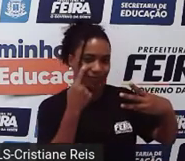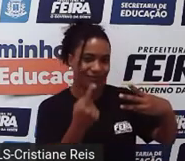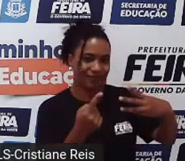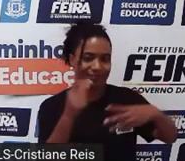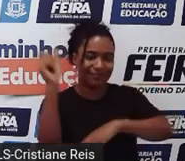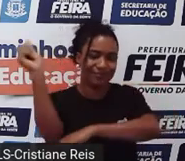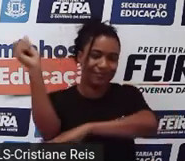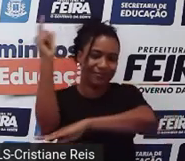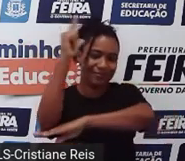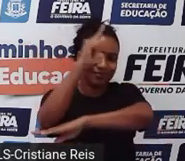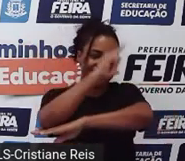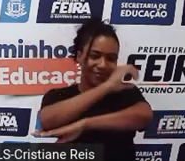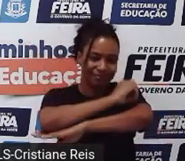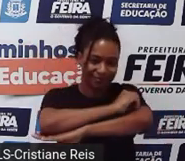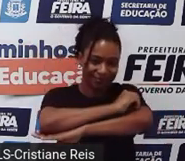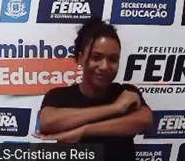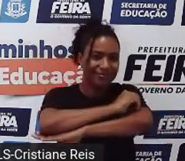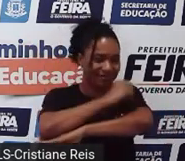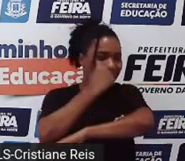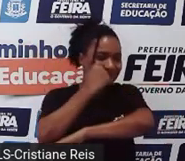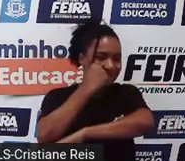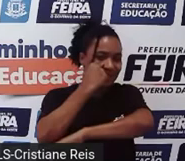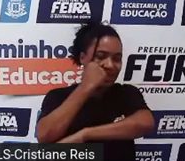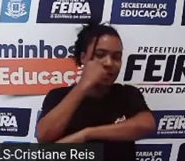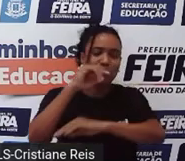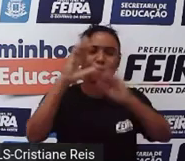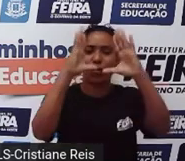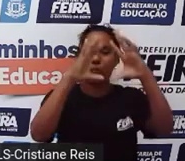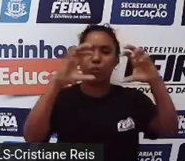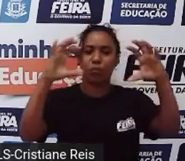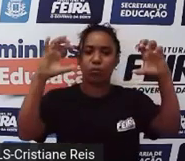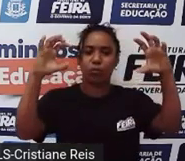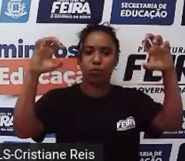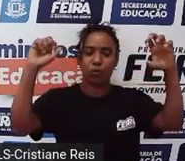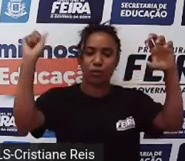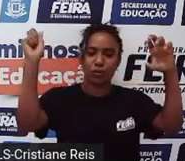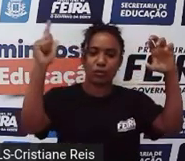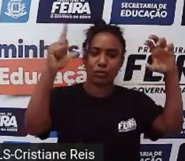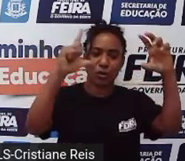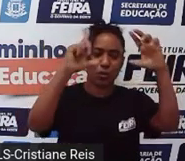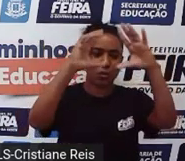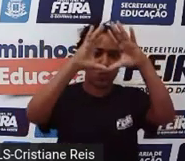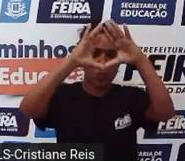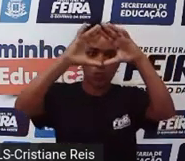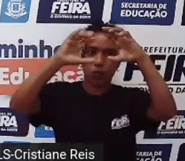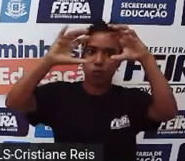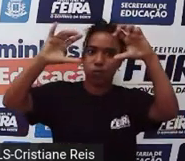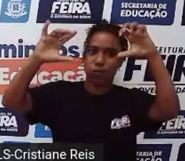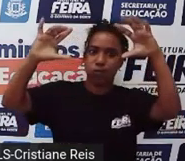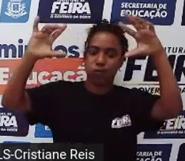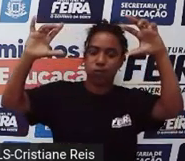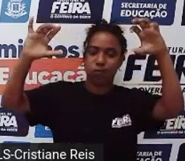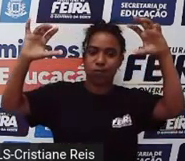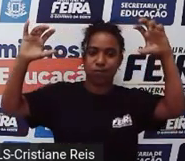a gente diz o que aqui? Que está nublado, não é verdade? Então, Thursday, October 22,